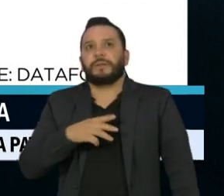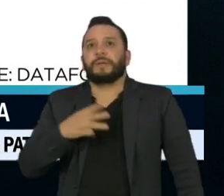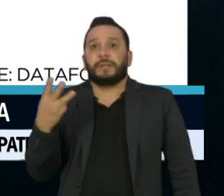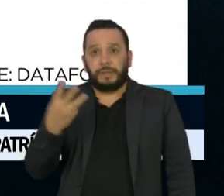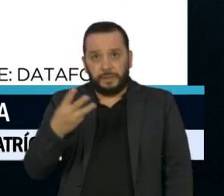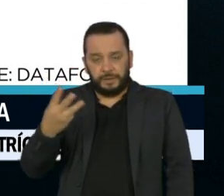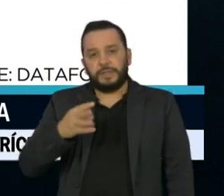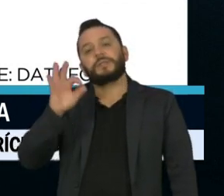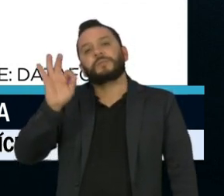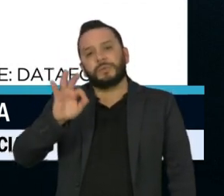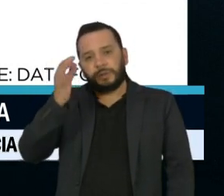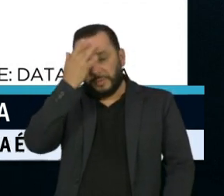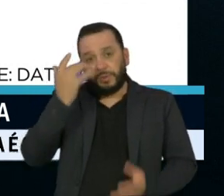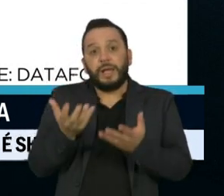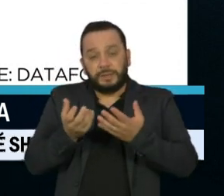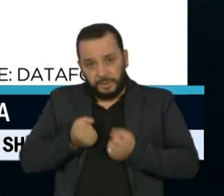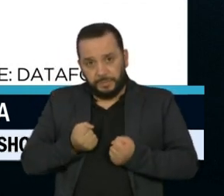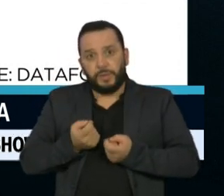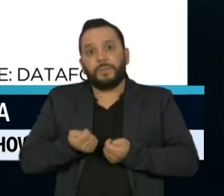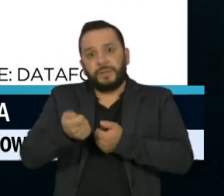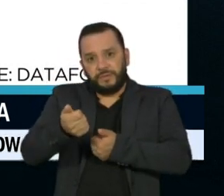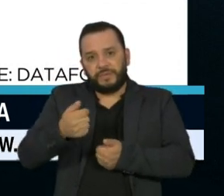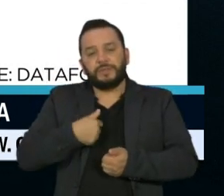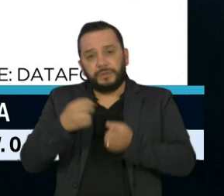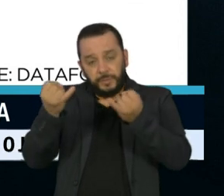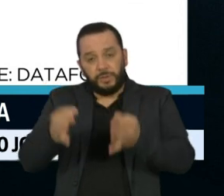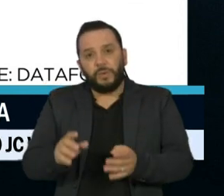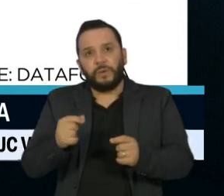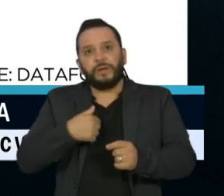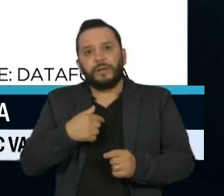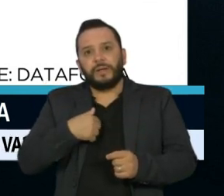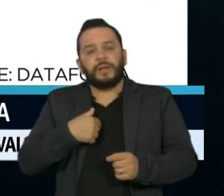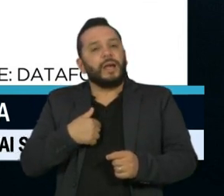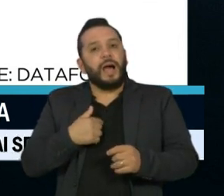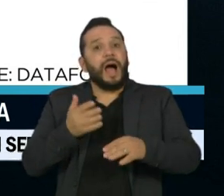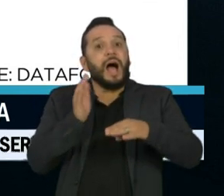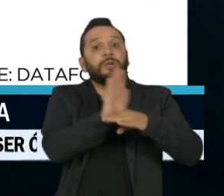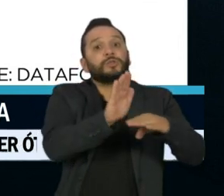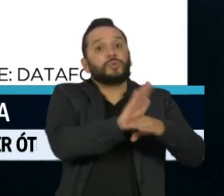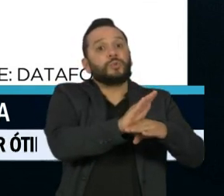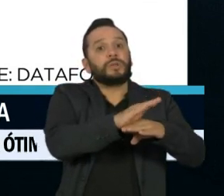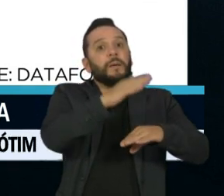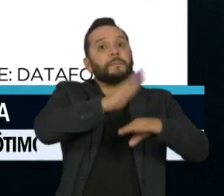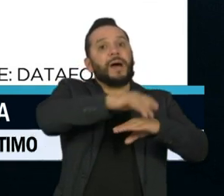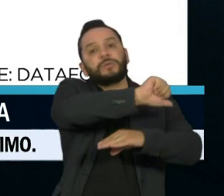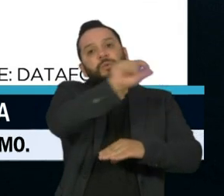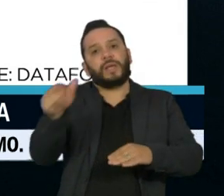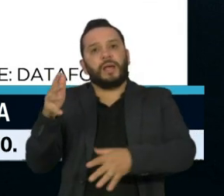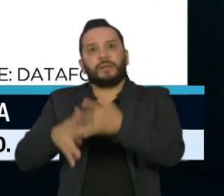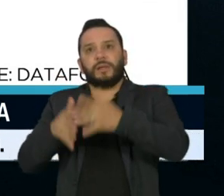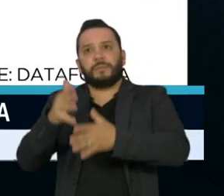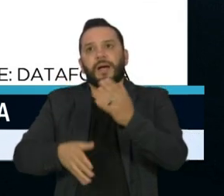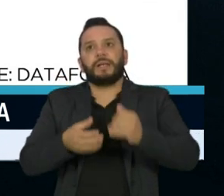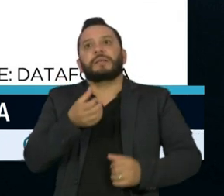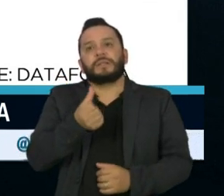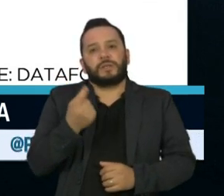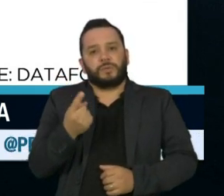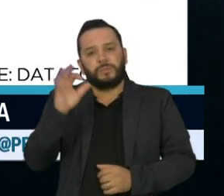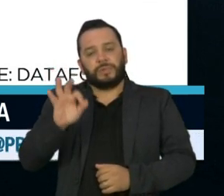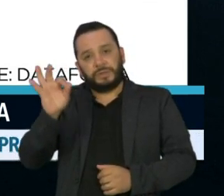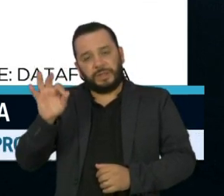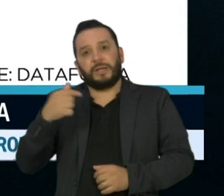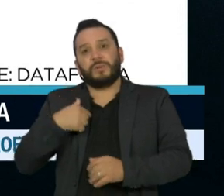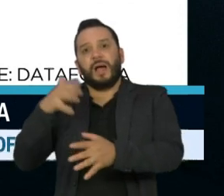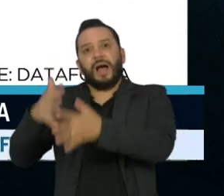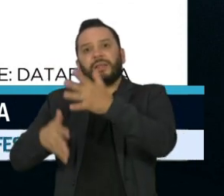receberam o auxílio emergencial, o presidente mais ajuda do que atrapalha. Para 61%, ele mais atrapalha